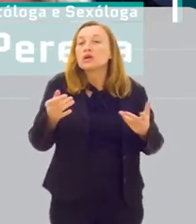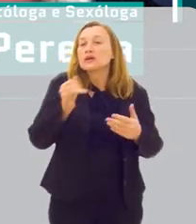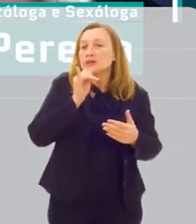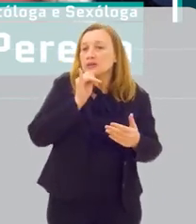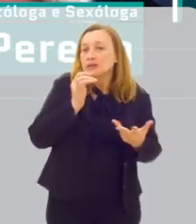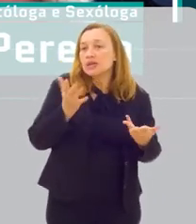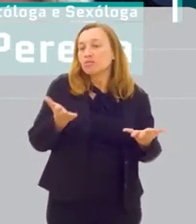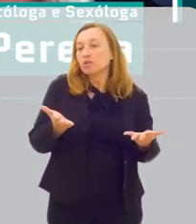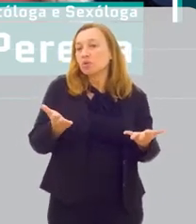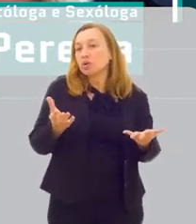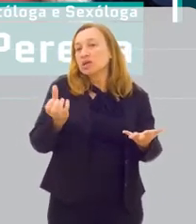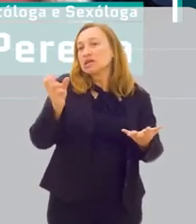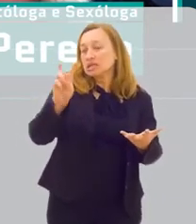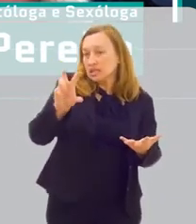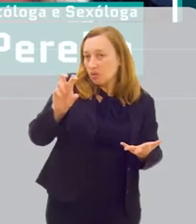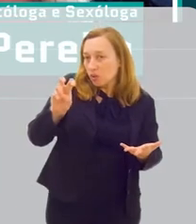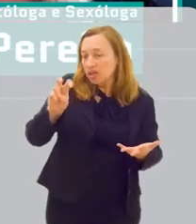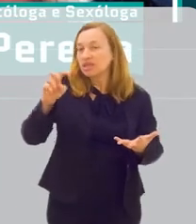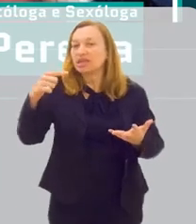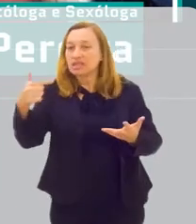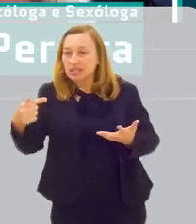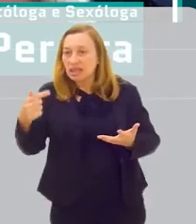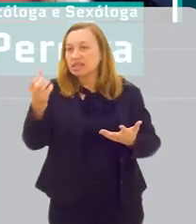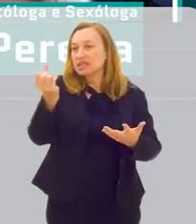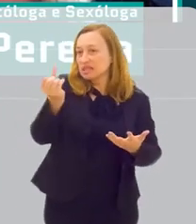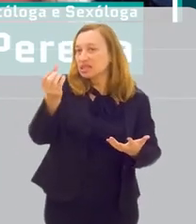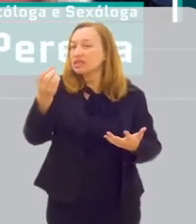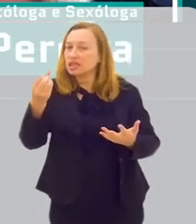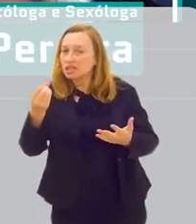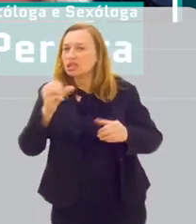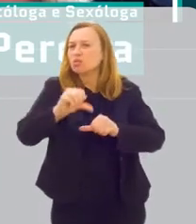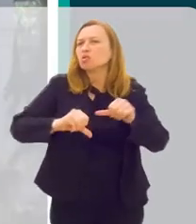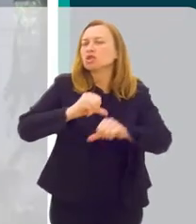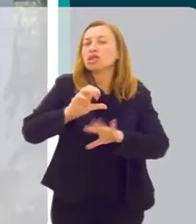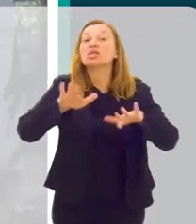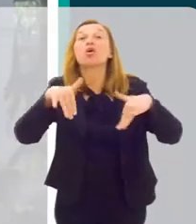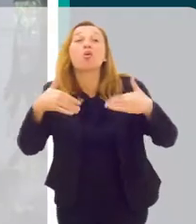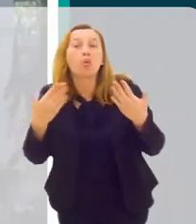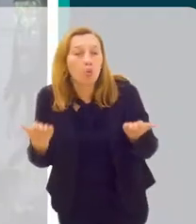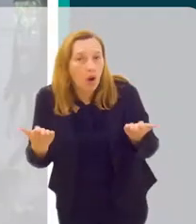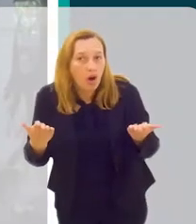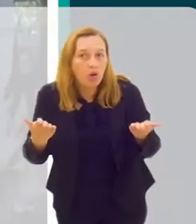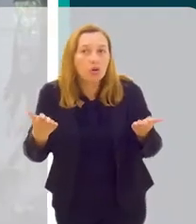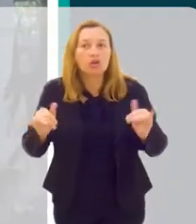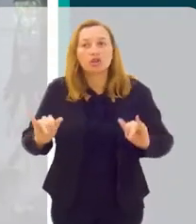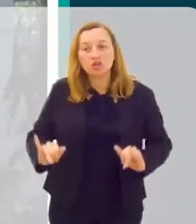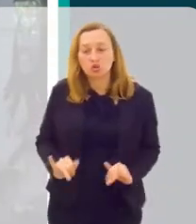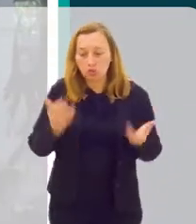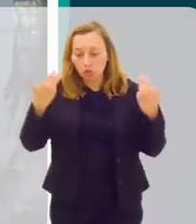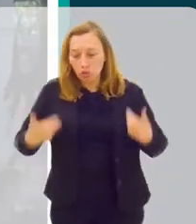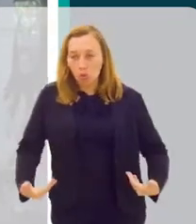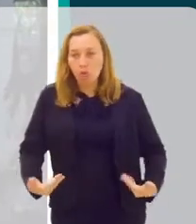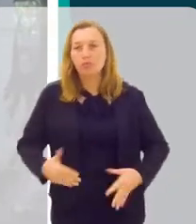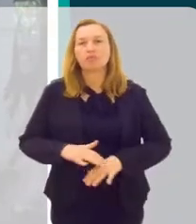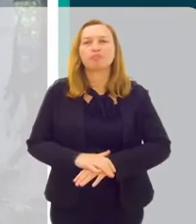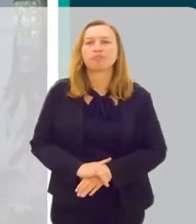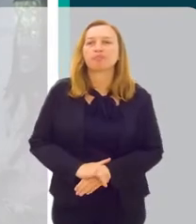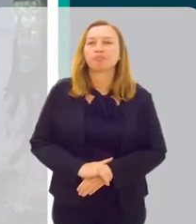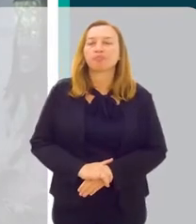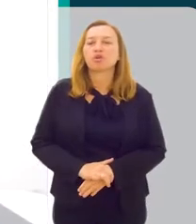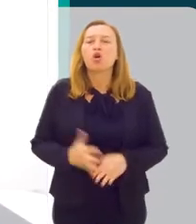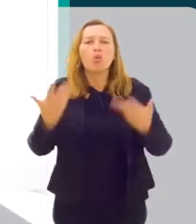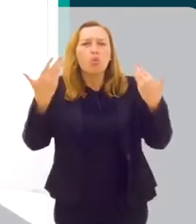exemplo que eu estou dando, a partir de 57 anos, 60 anos, que mudanças são essas que sofrem esse corpo?